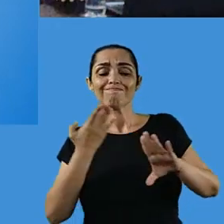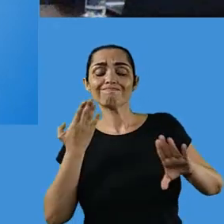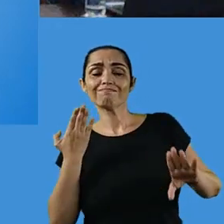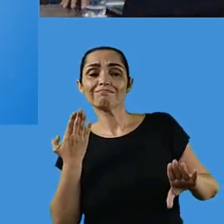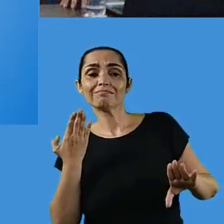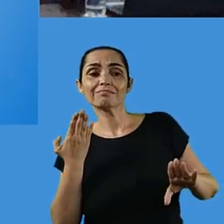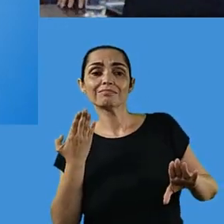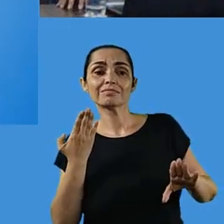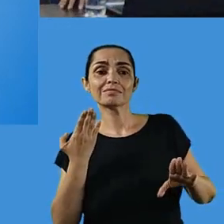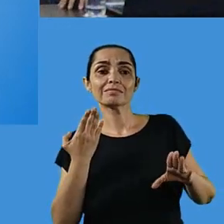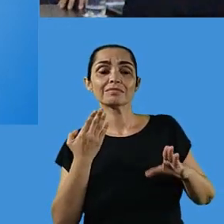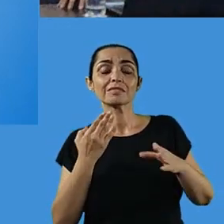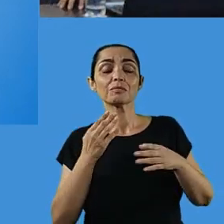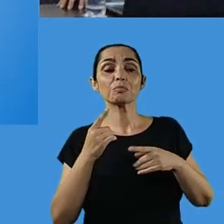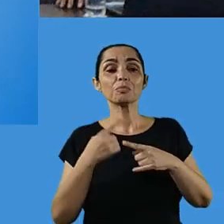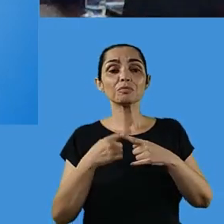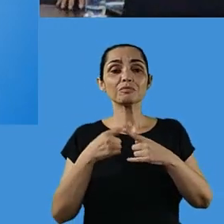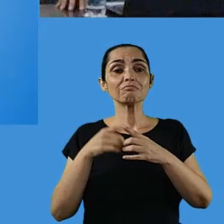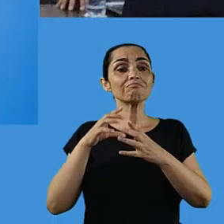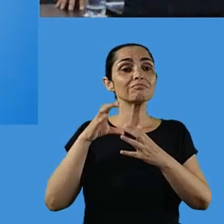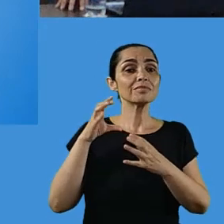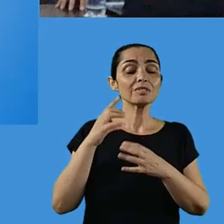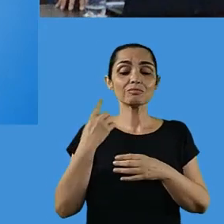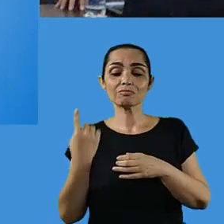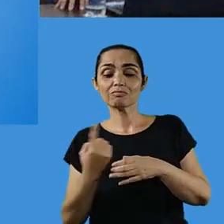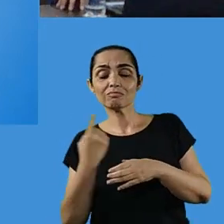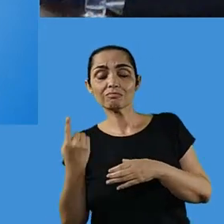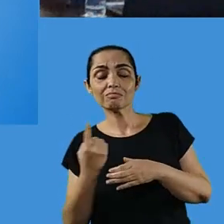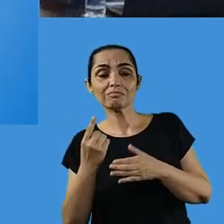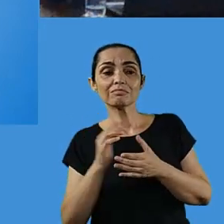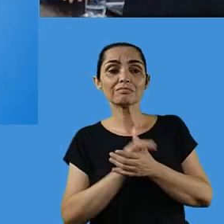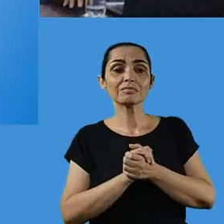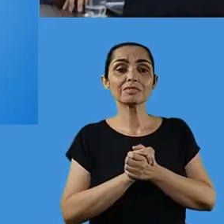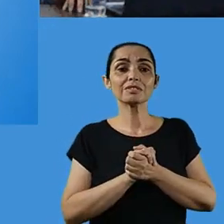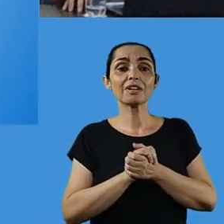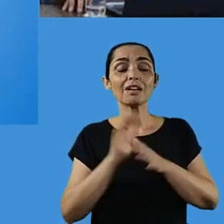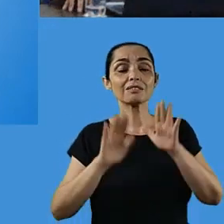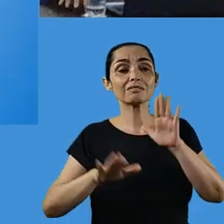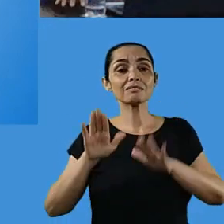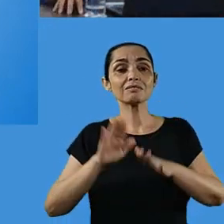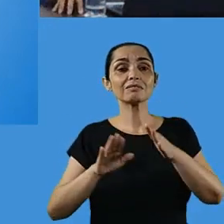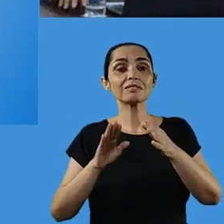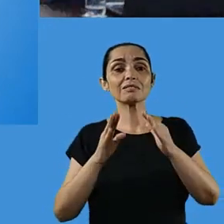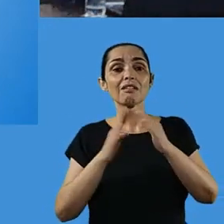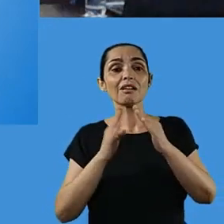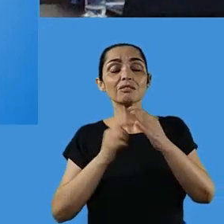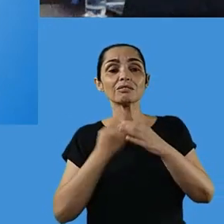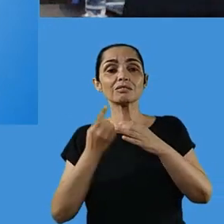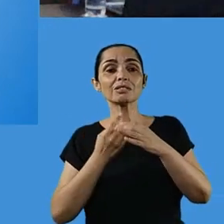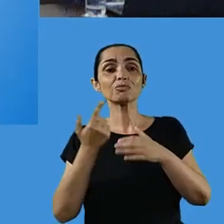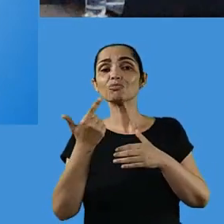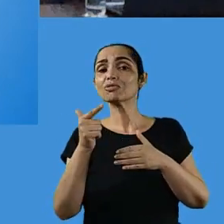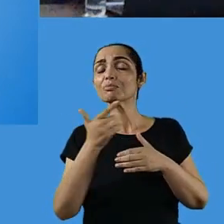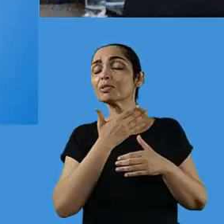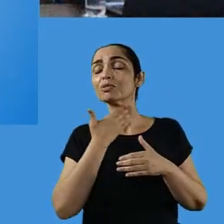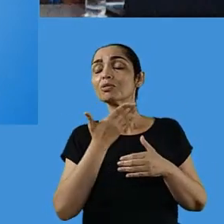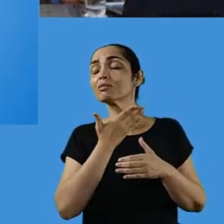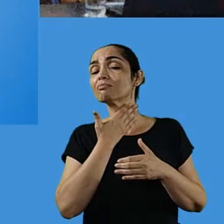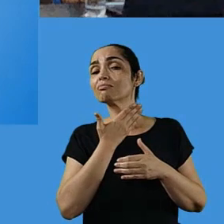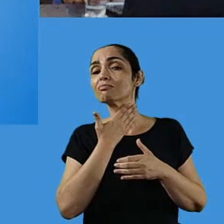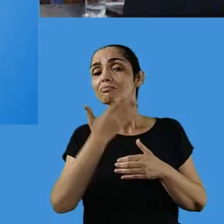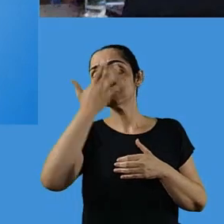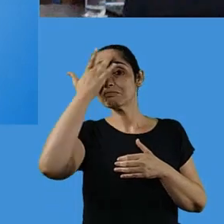pandemia, todo mundo, os idosos, principalmente, nós temos que ver que eles praticamente moram sozinhos, eles não tinham com quem